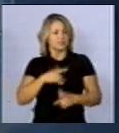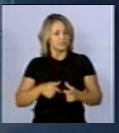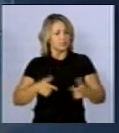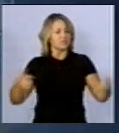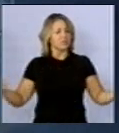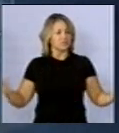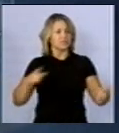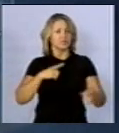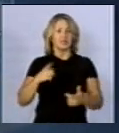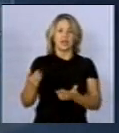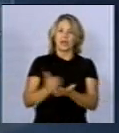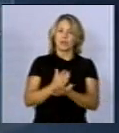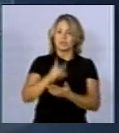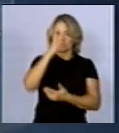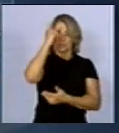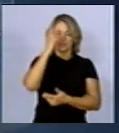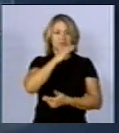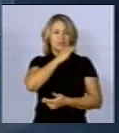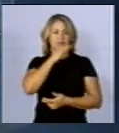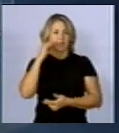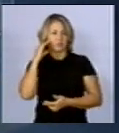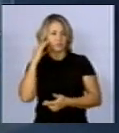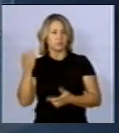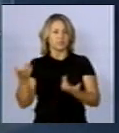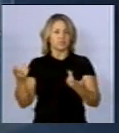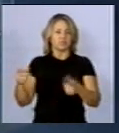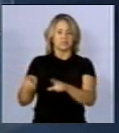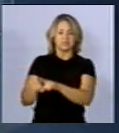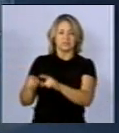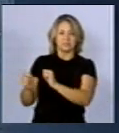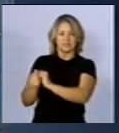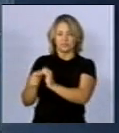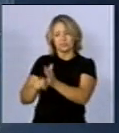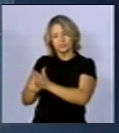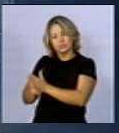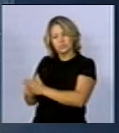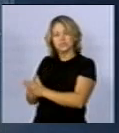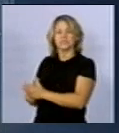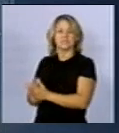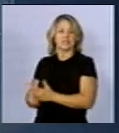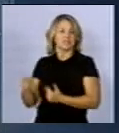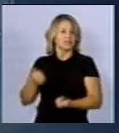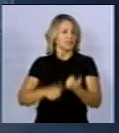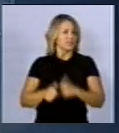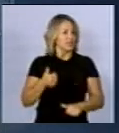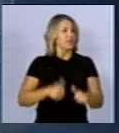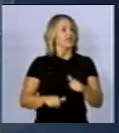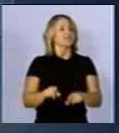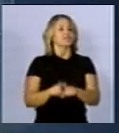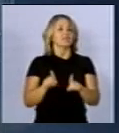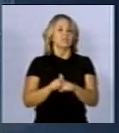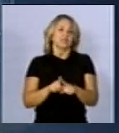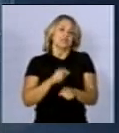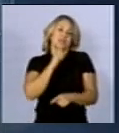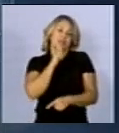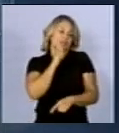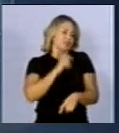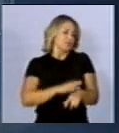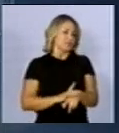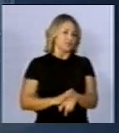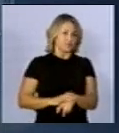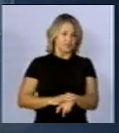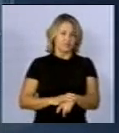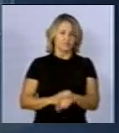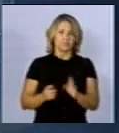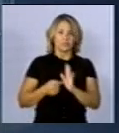necessariamente, adultos, quer dizer, pessoas com condição de saúde monitorada e que não vão ao trabalho quando estão enfermas. Aqui